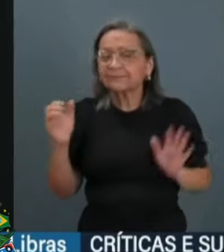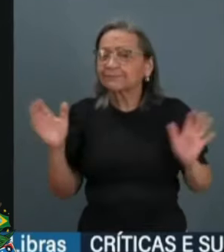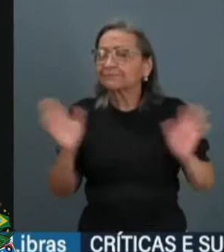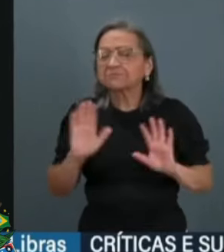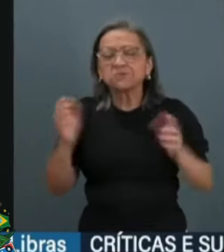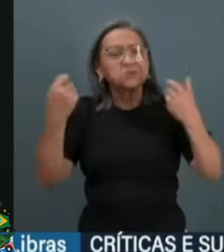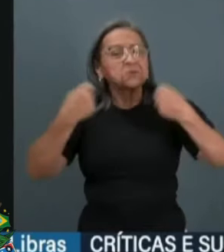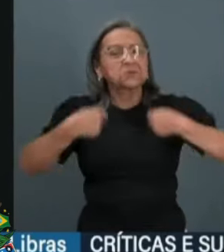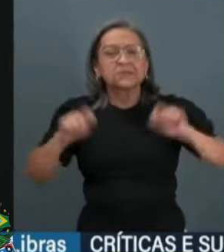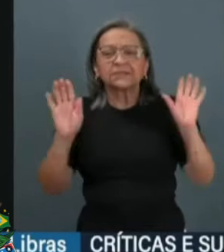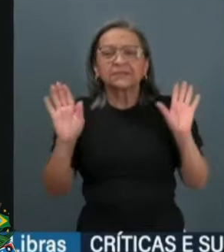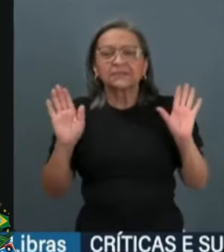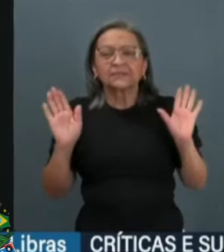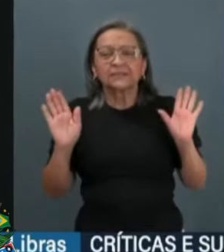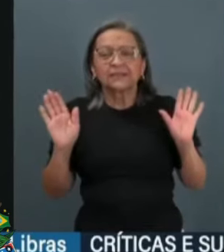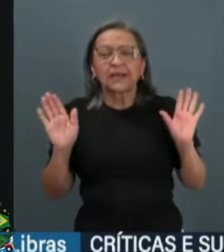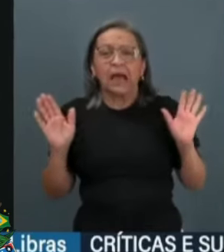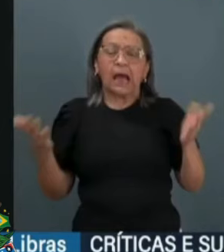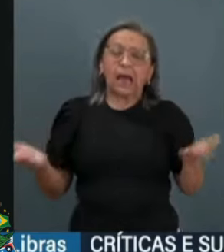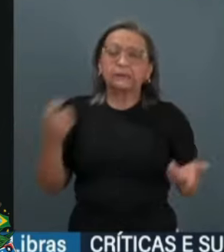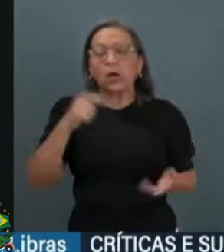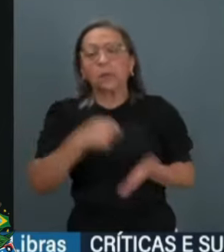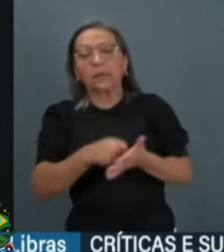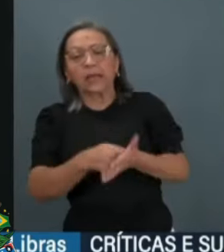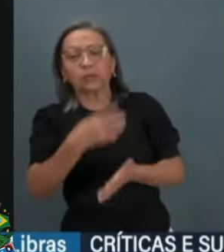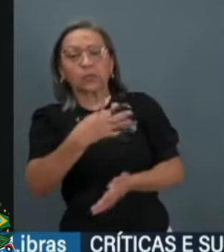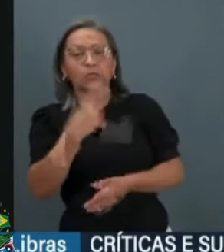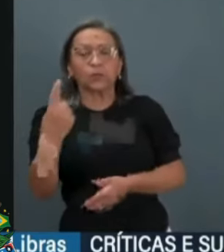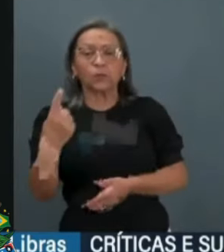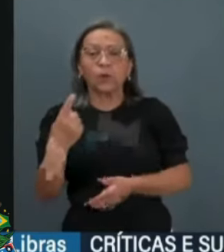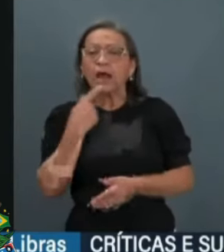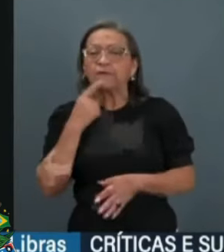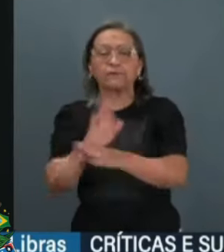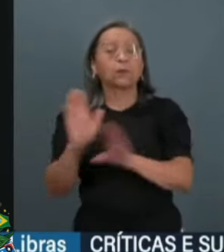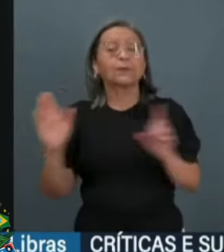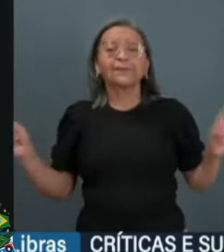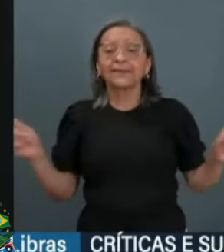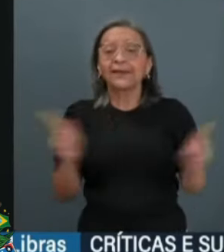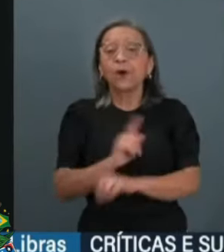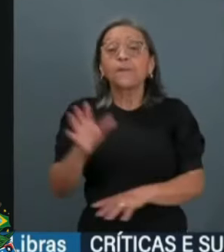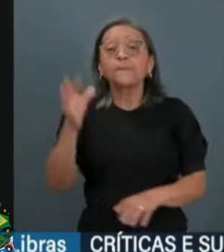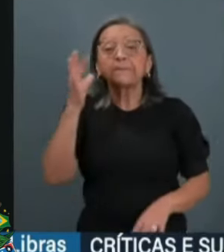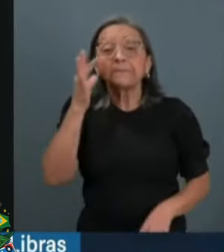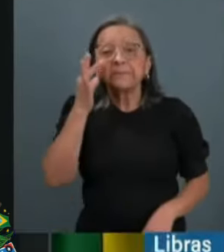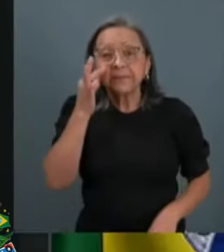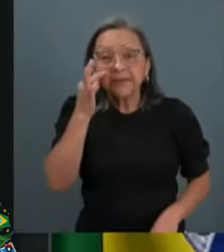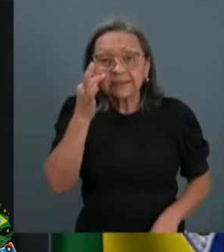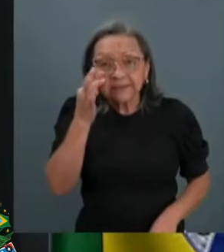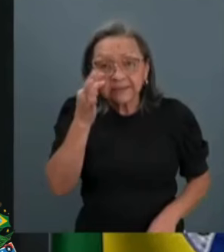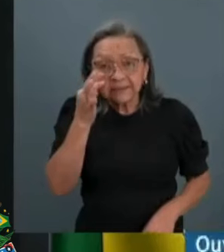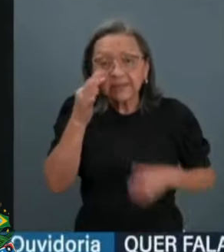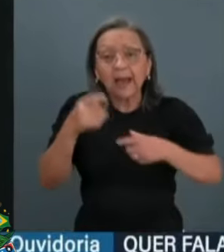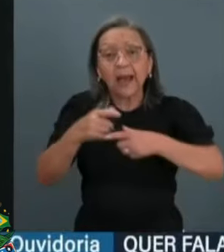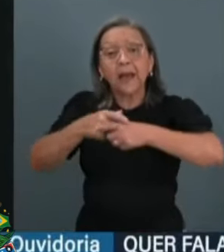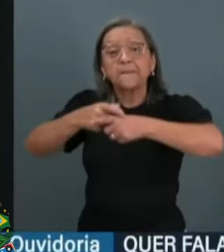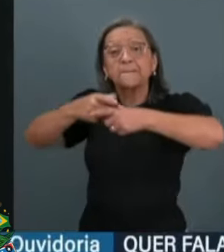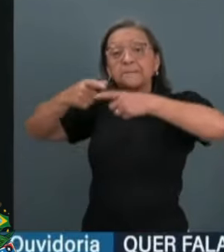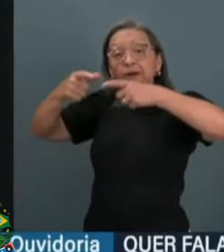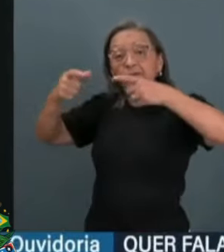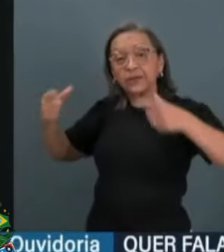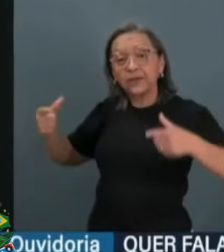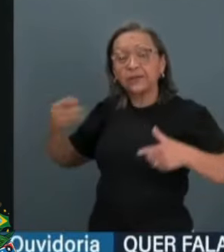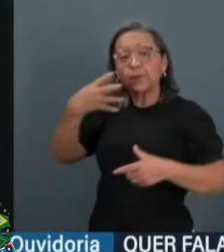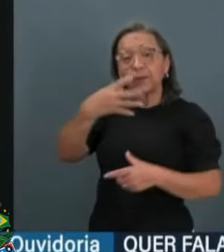necessidade, ah, tem que ter 41 a favor, não. Então, presente a maioria absoluta, ou seja,